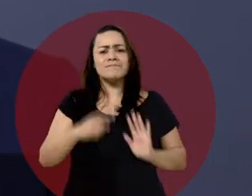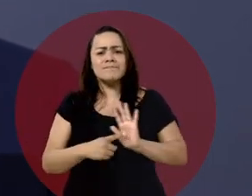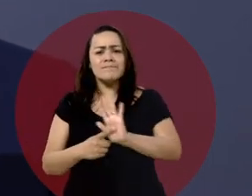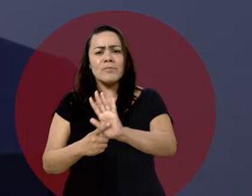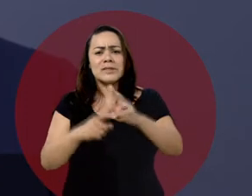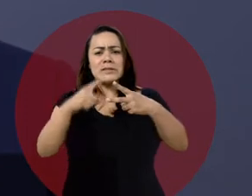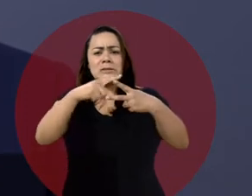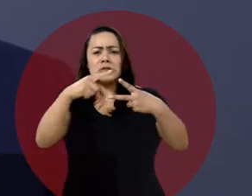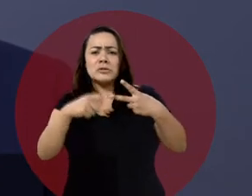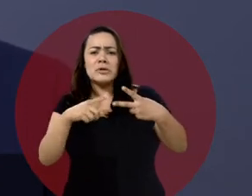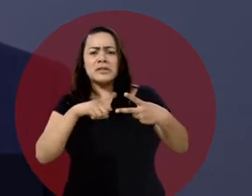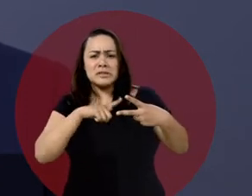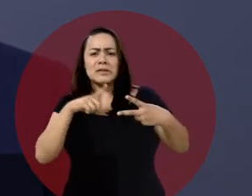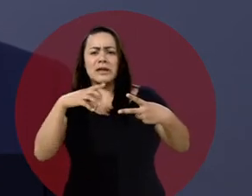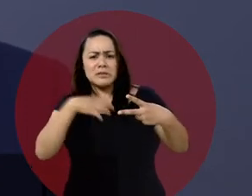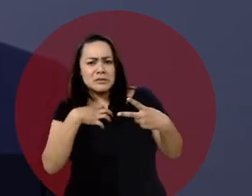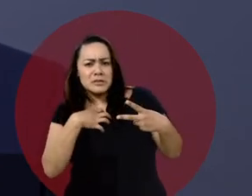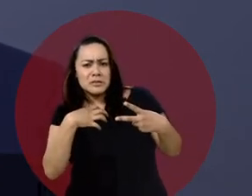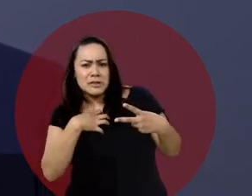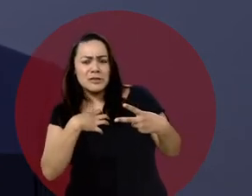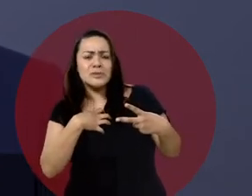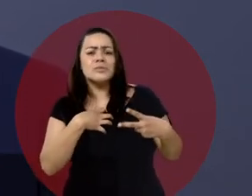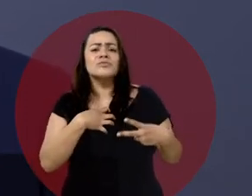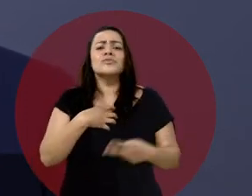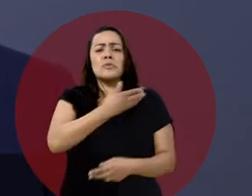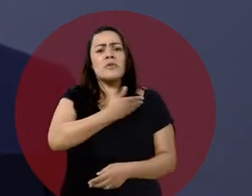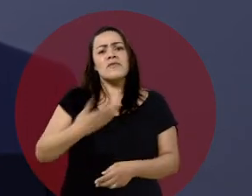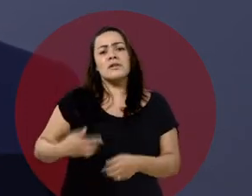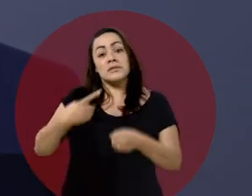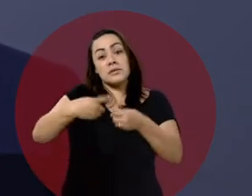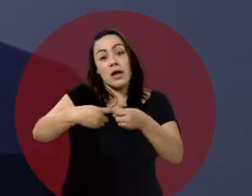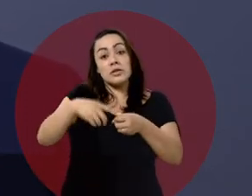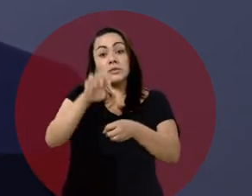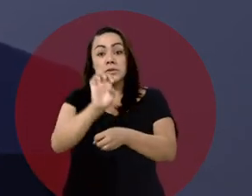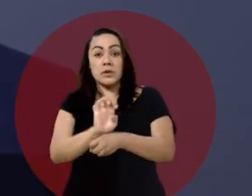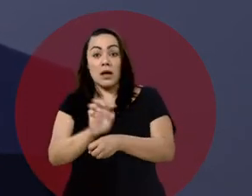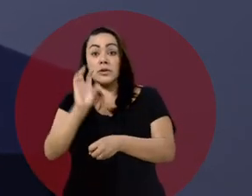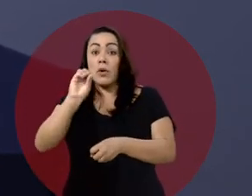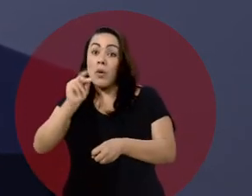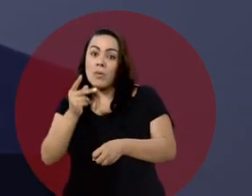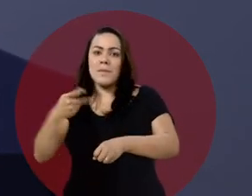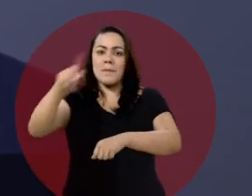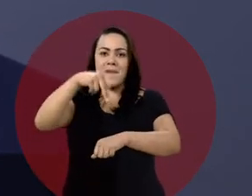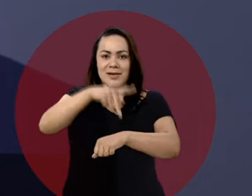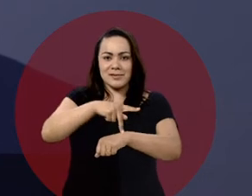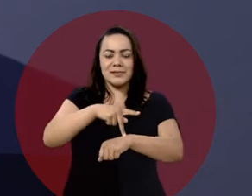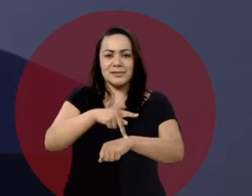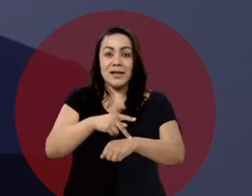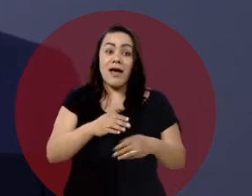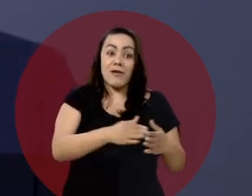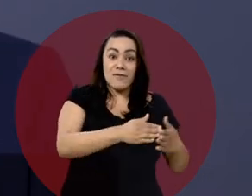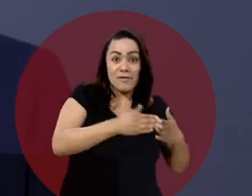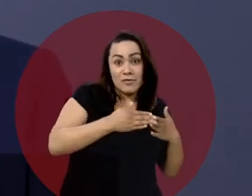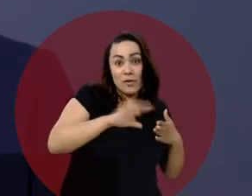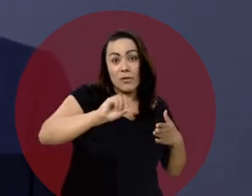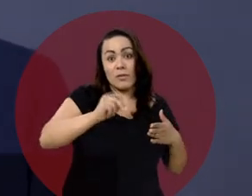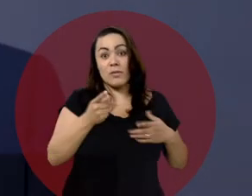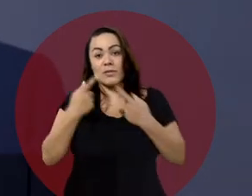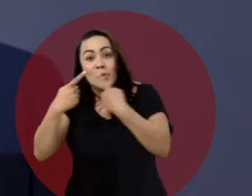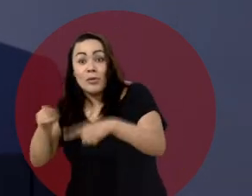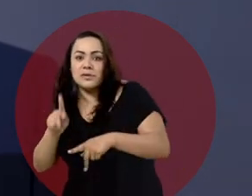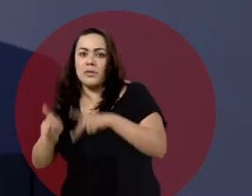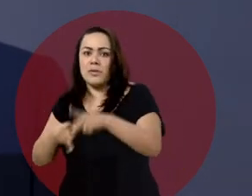mostrar que existem duas maneiras de se governar numa cidade, um Estado ou um país, a favor ou contra o povo.